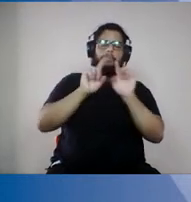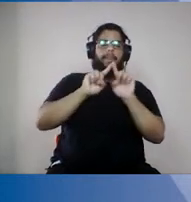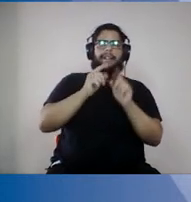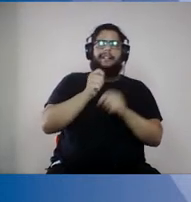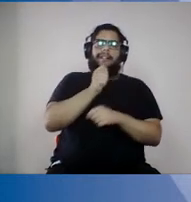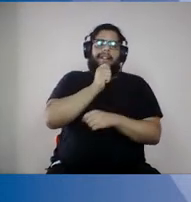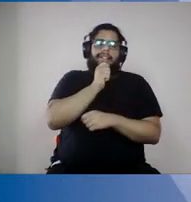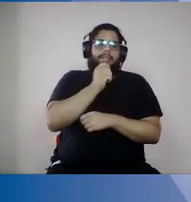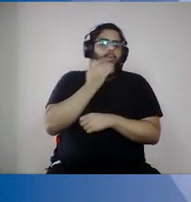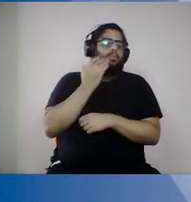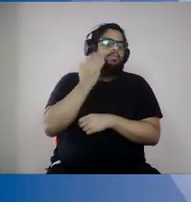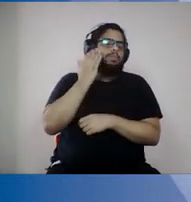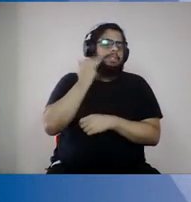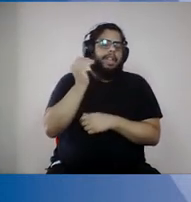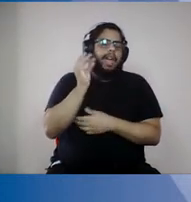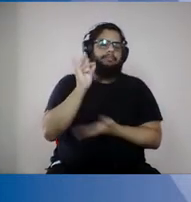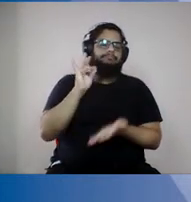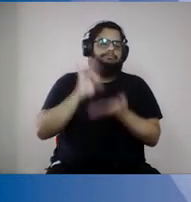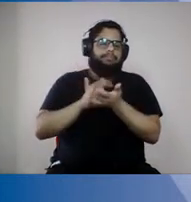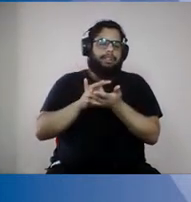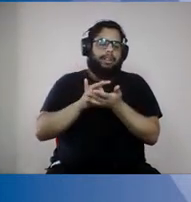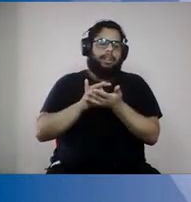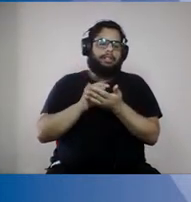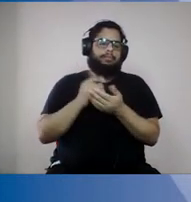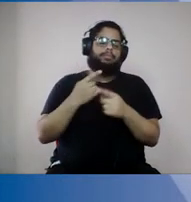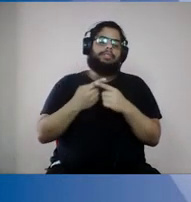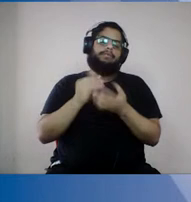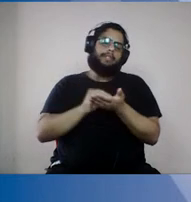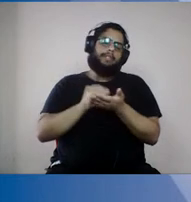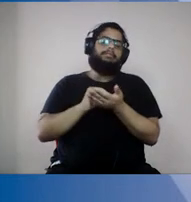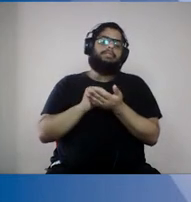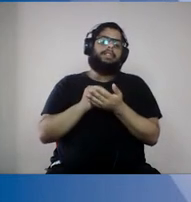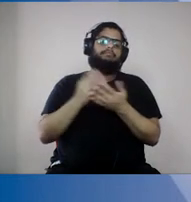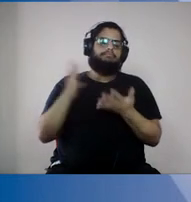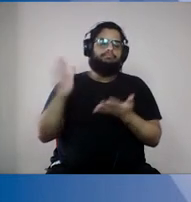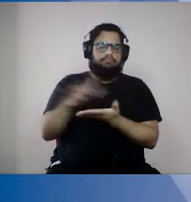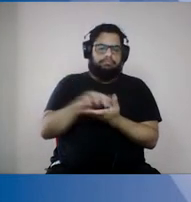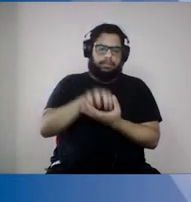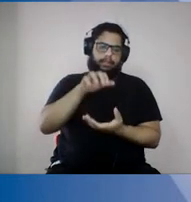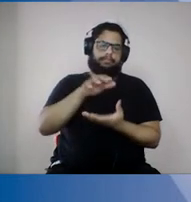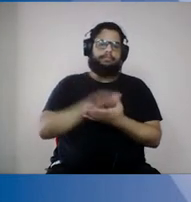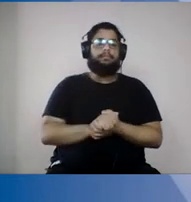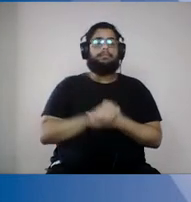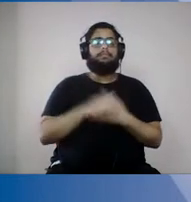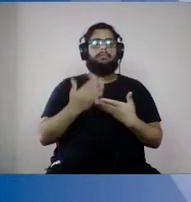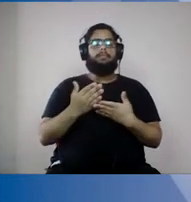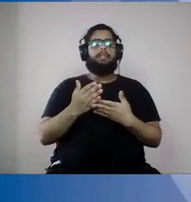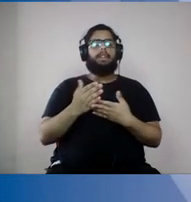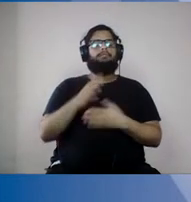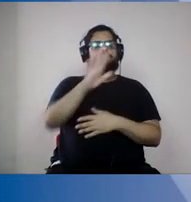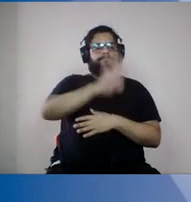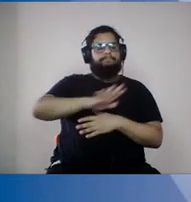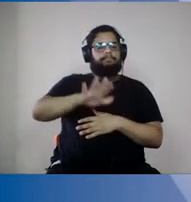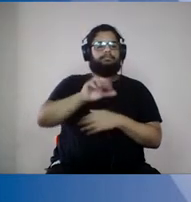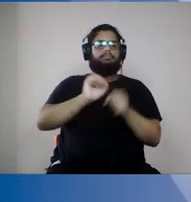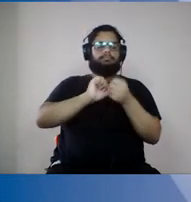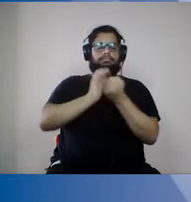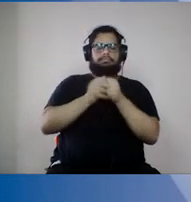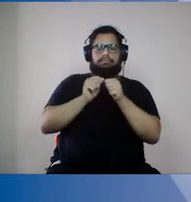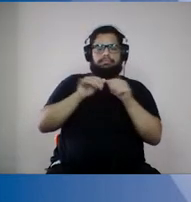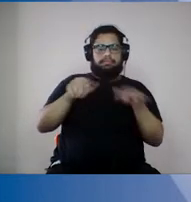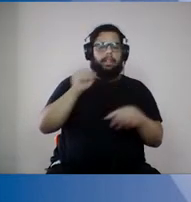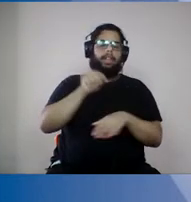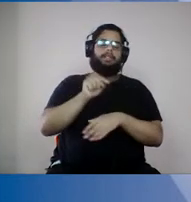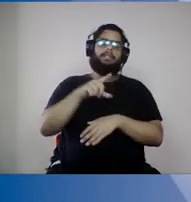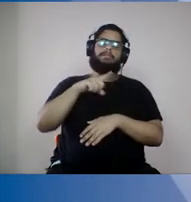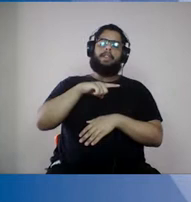está indefinido à luz dos dados epidemiológicos presentes. Bom, o cenário epidemiológico que nós temos é esse, nós temos uma morte e mortalidade